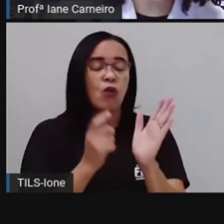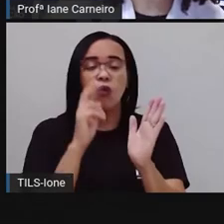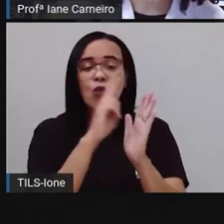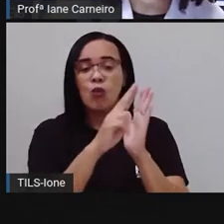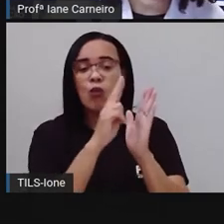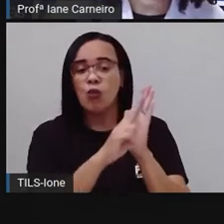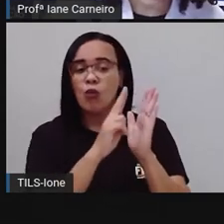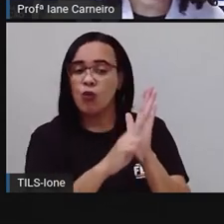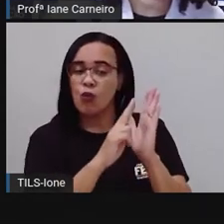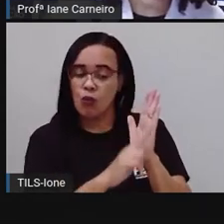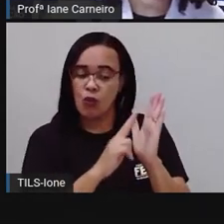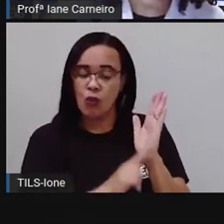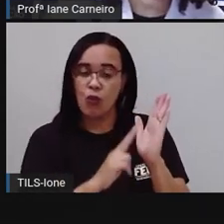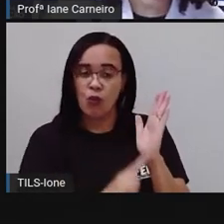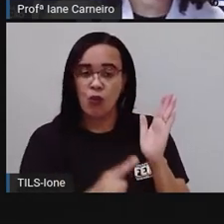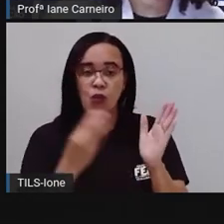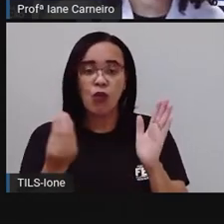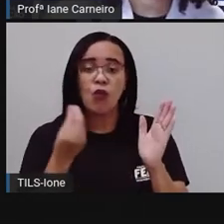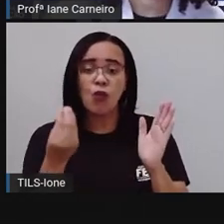Meu endereço.